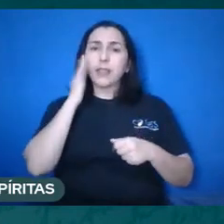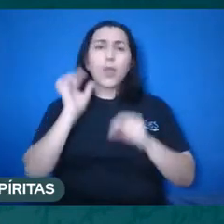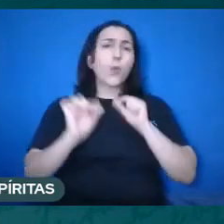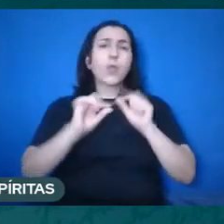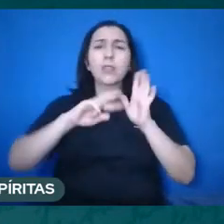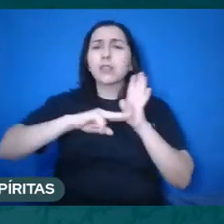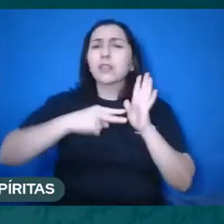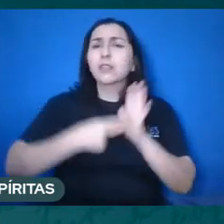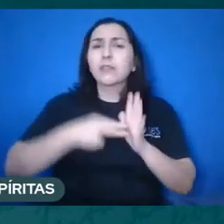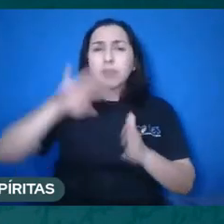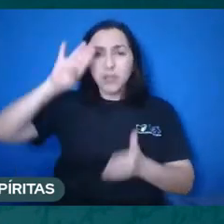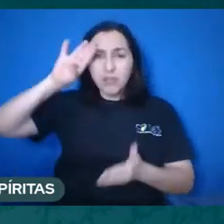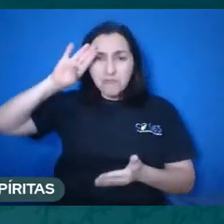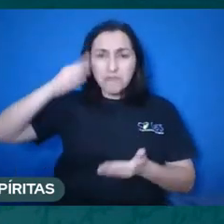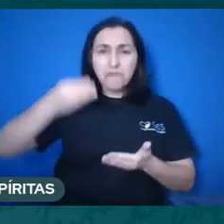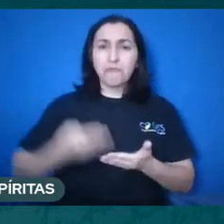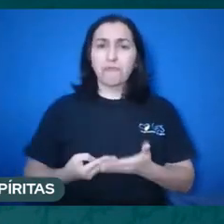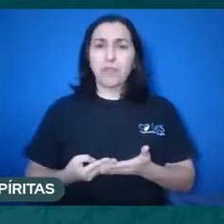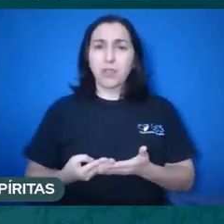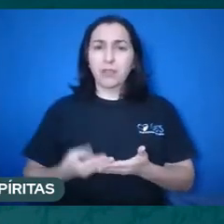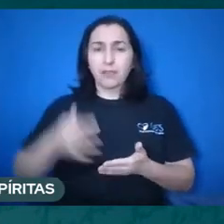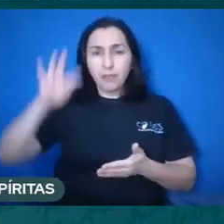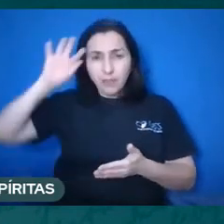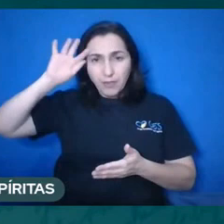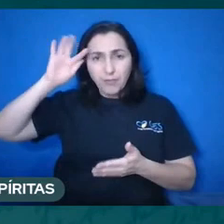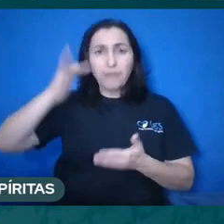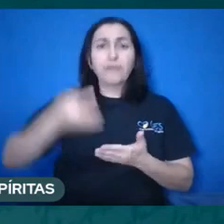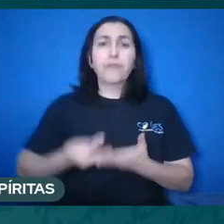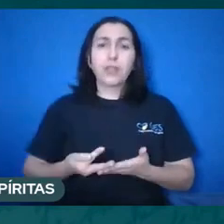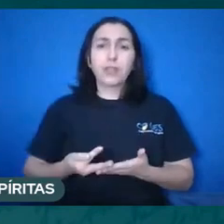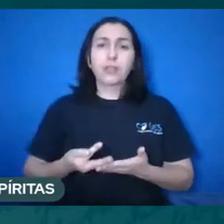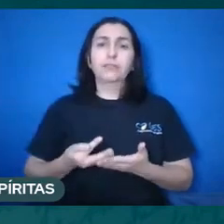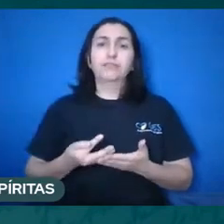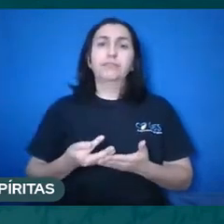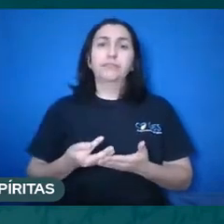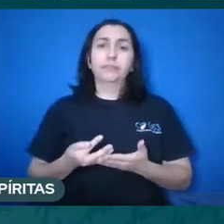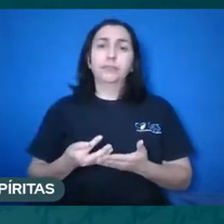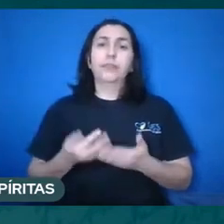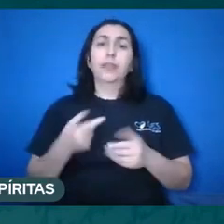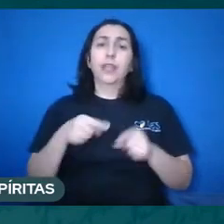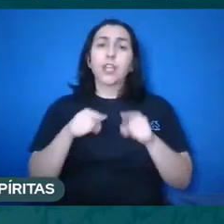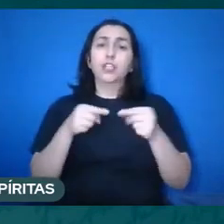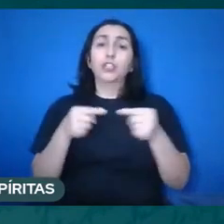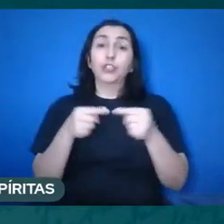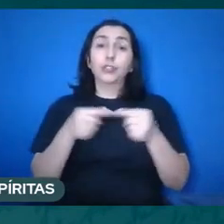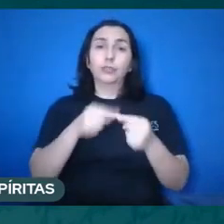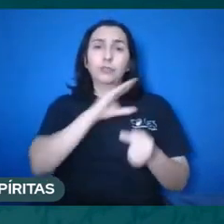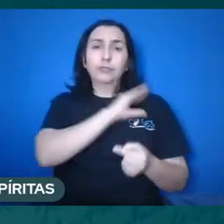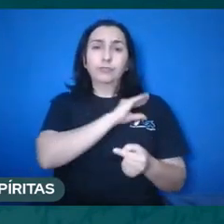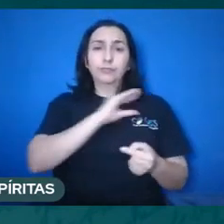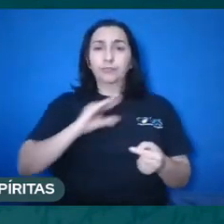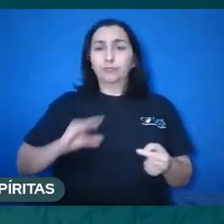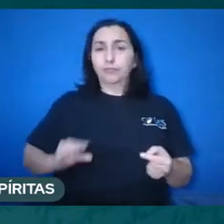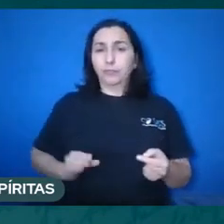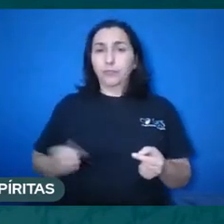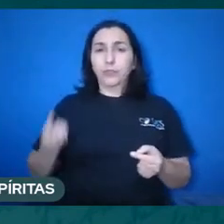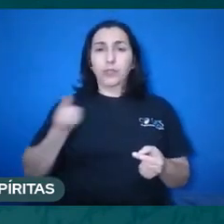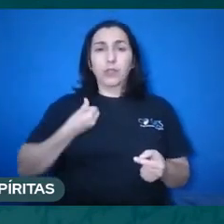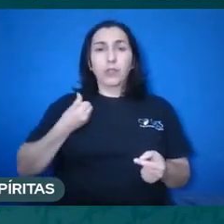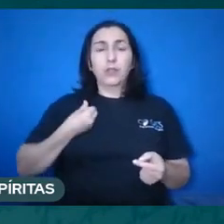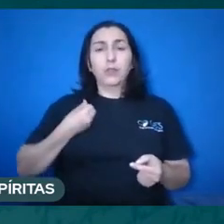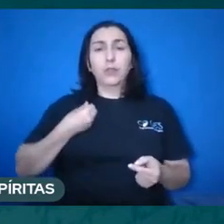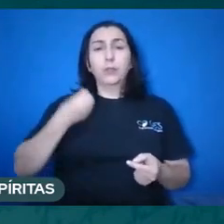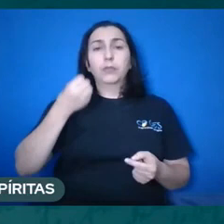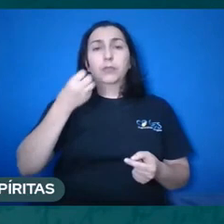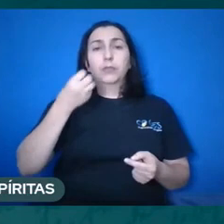que a doutrina espírita nos traz, aí acrescida pelo pensamento de Emmanuel, lá na questão 354 do